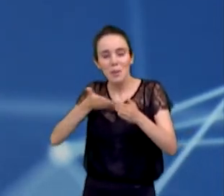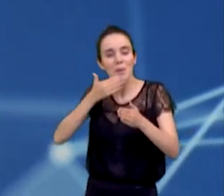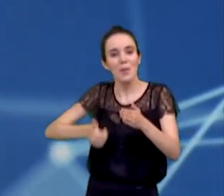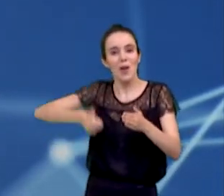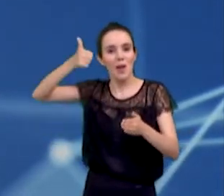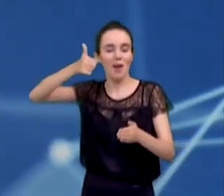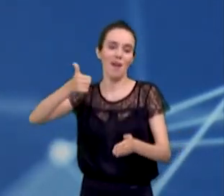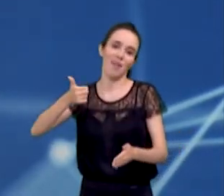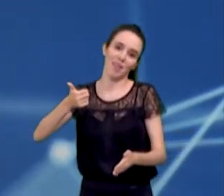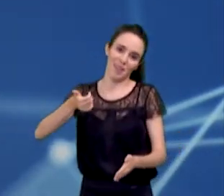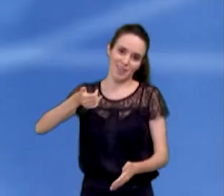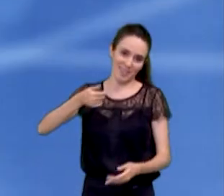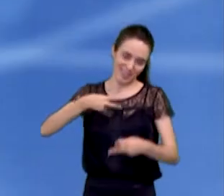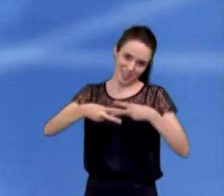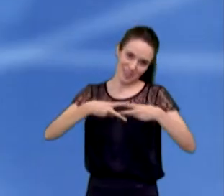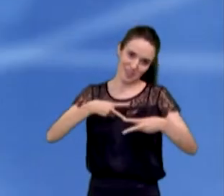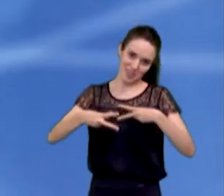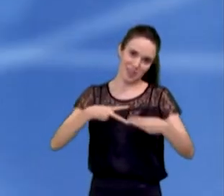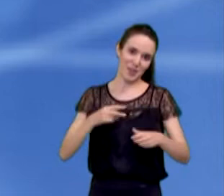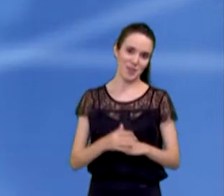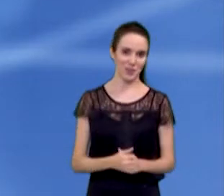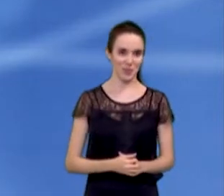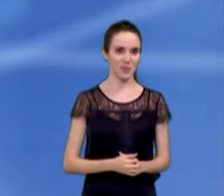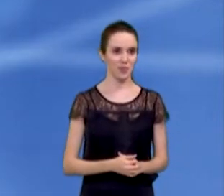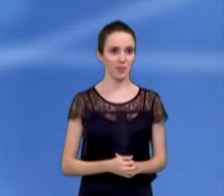a cidade. A réplica, candidata.